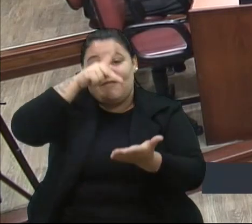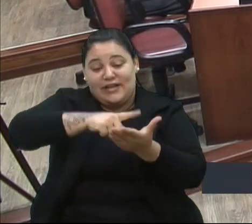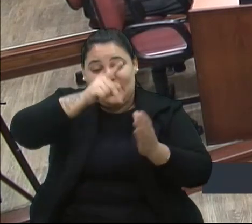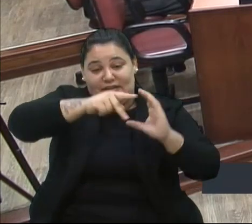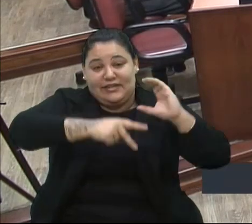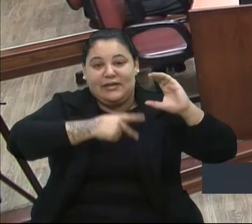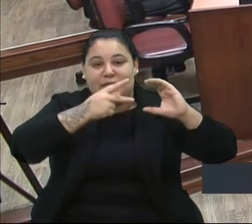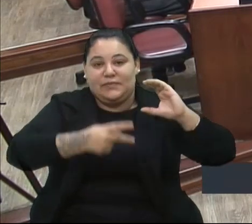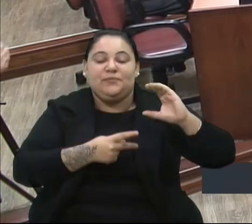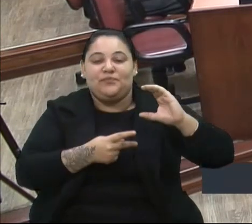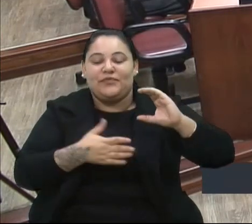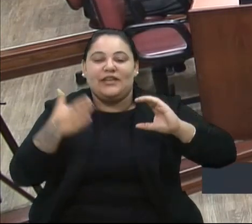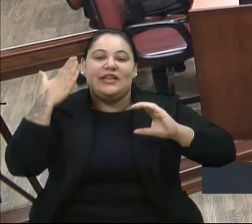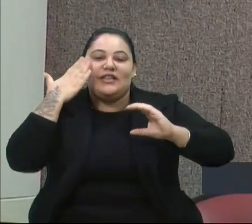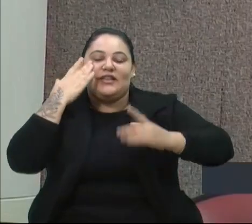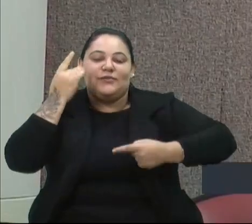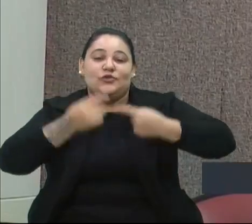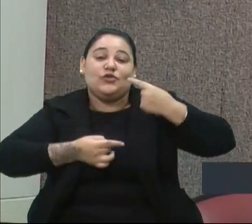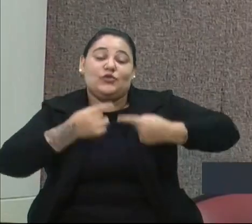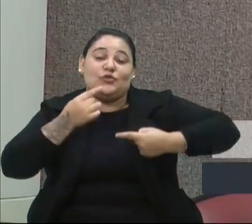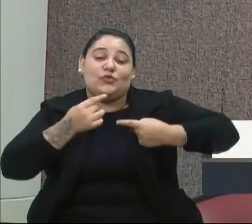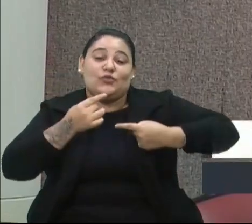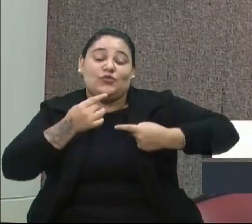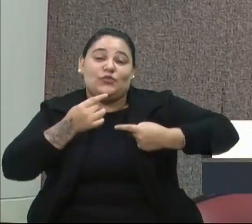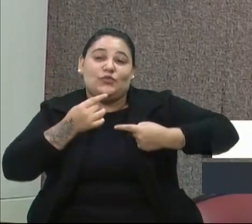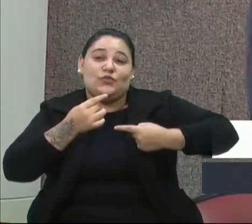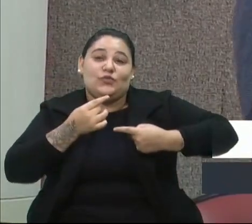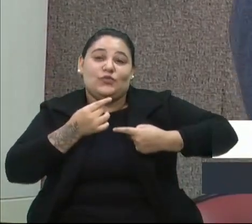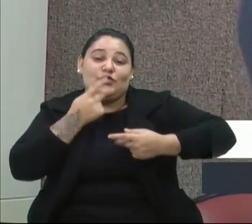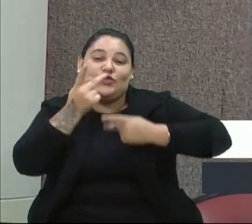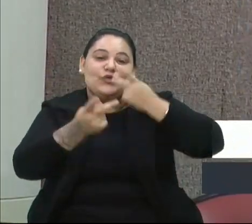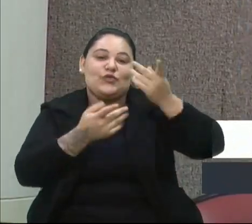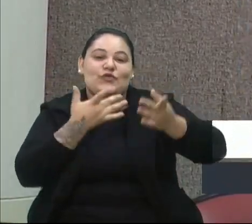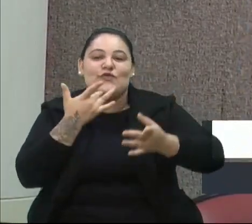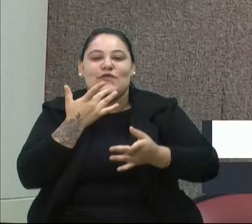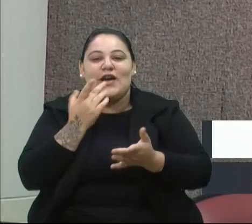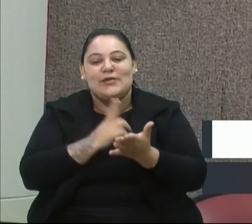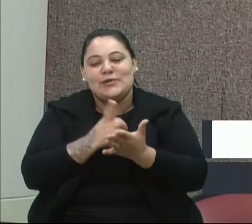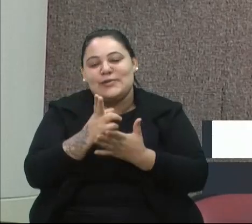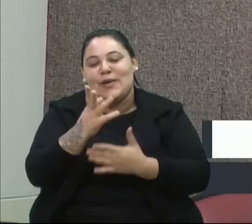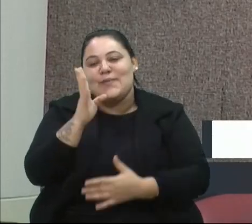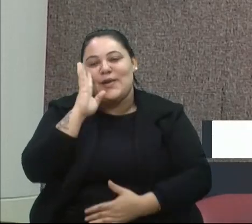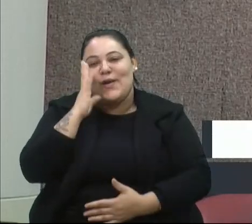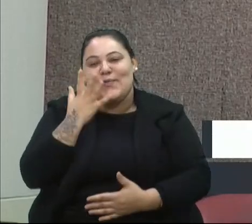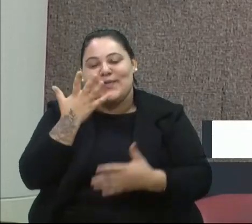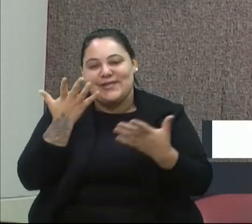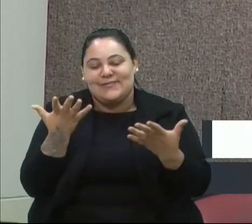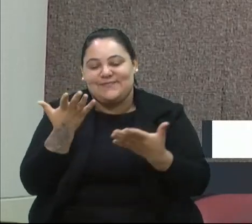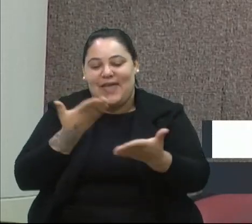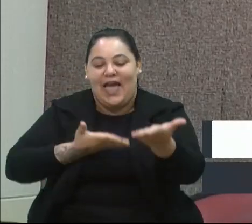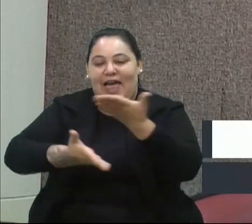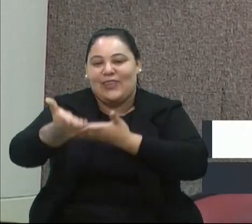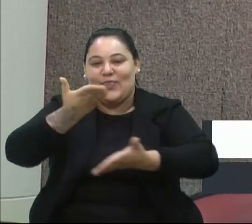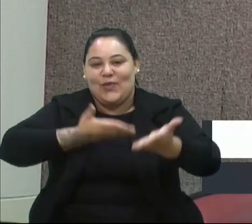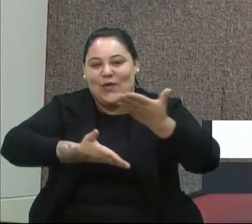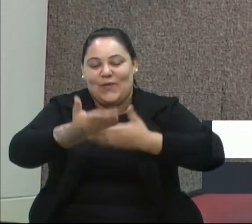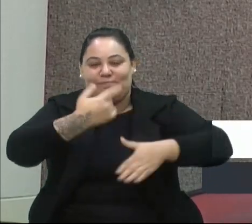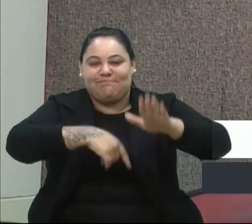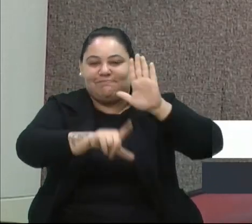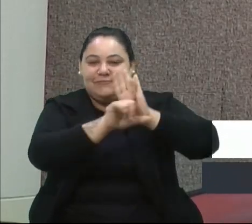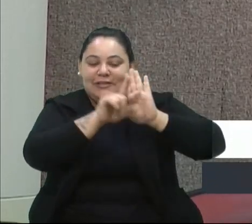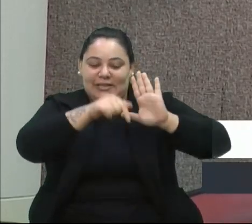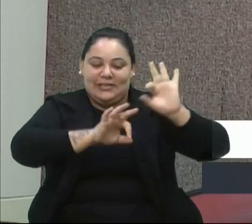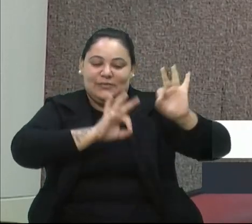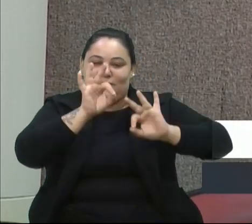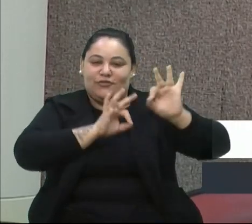Eu sei que discurso fácil dessa turma sempre acontece. Tramitação legislativa. Esse projeto